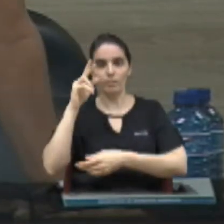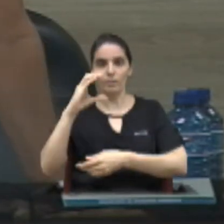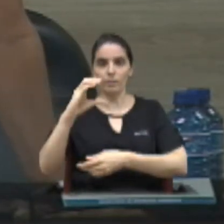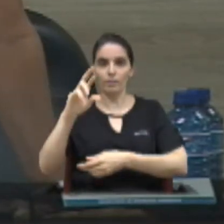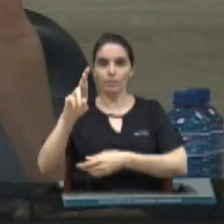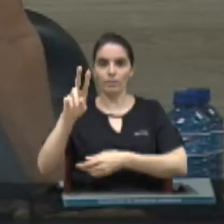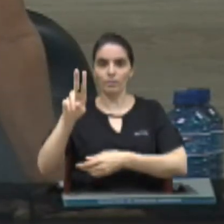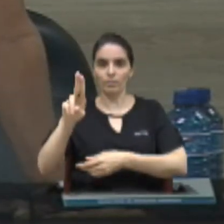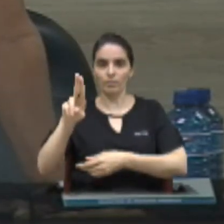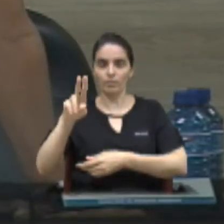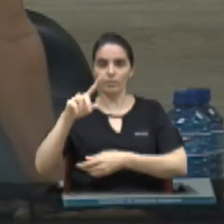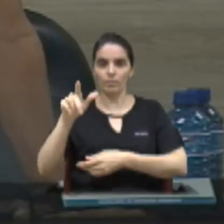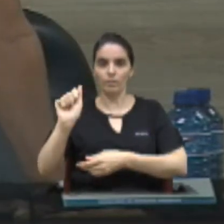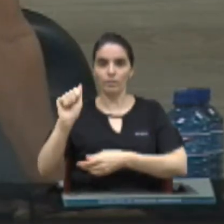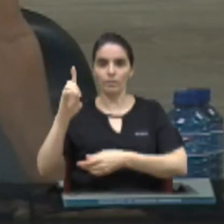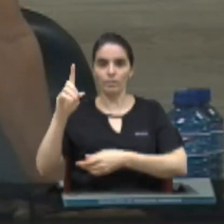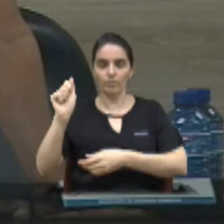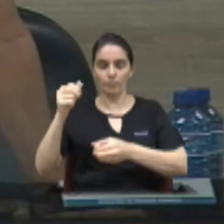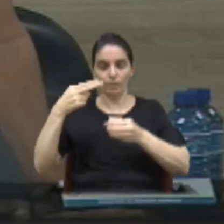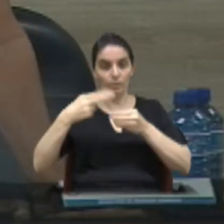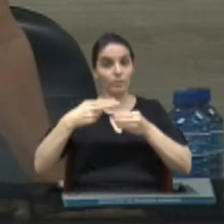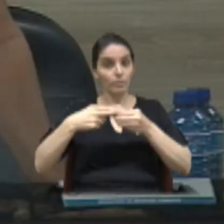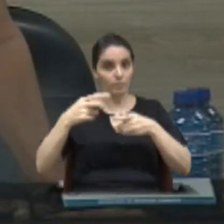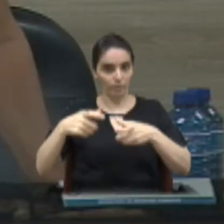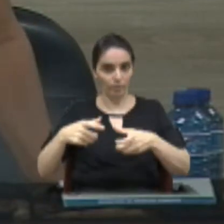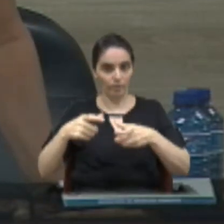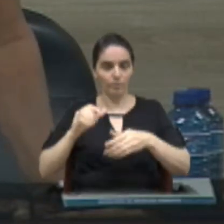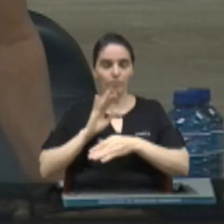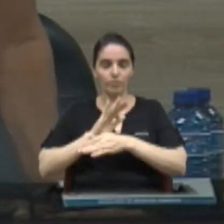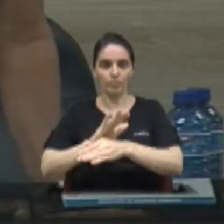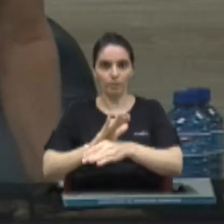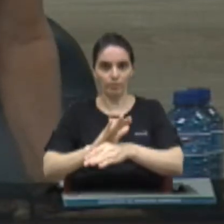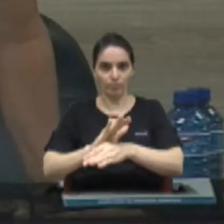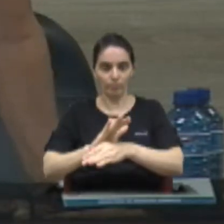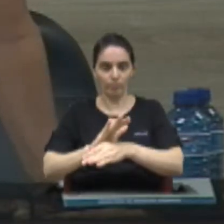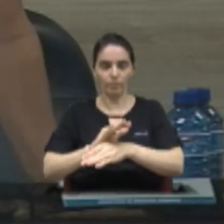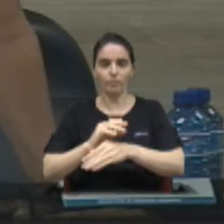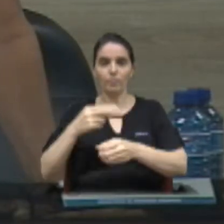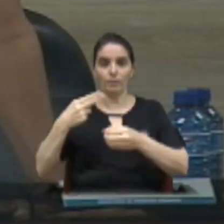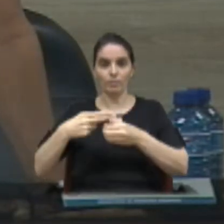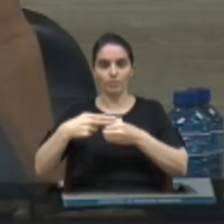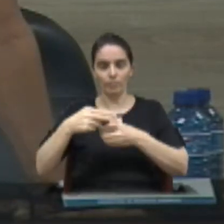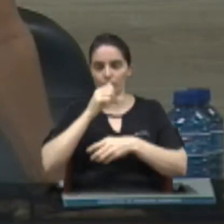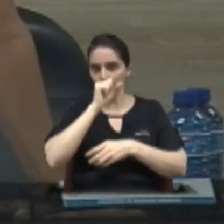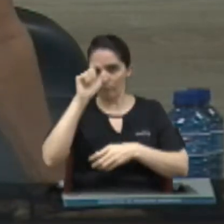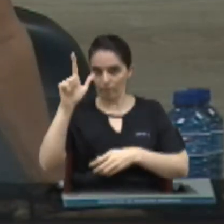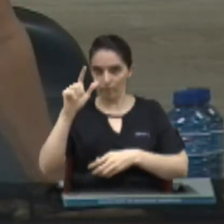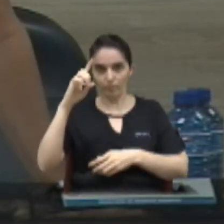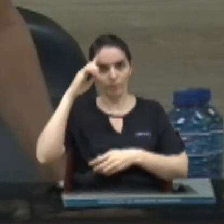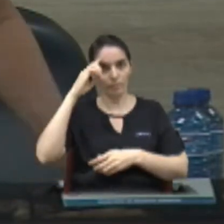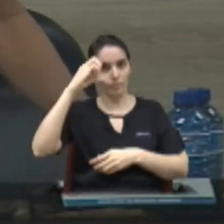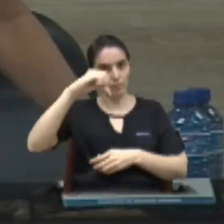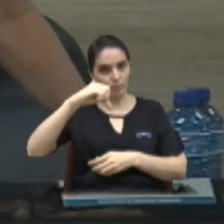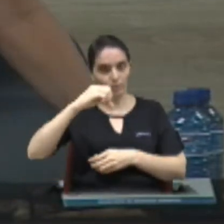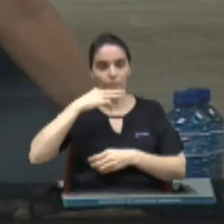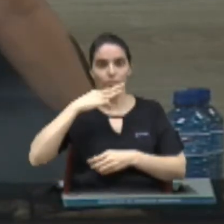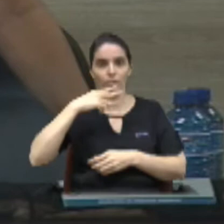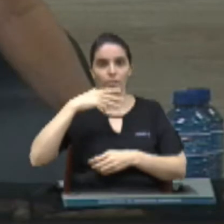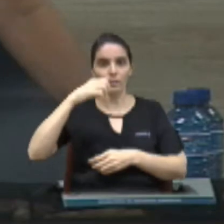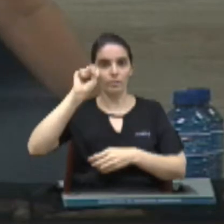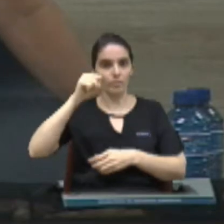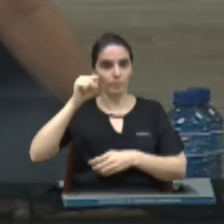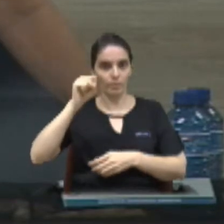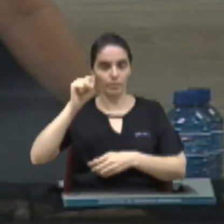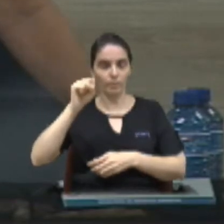FCA Unicamp Limeira apoio escola legislativa e Unicamp Limeira dia 9 do 3 às 8